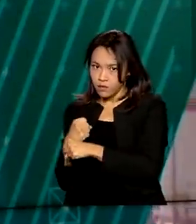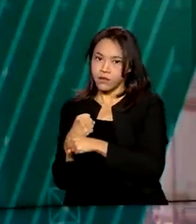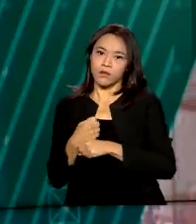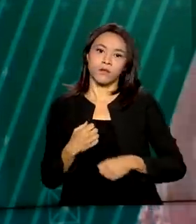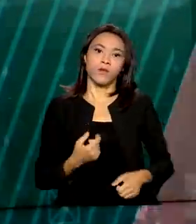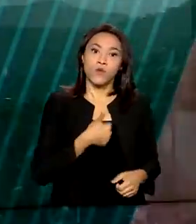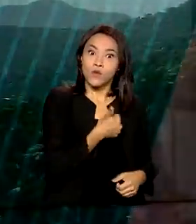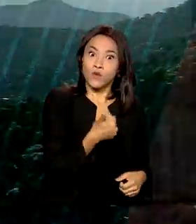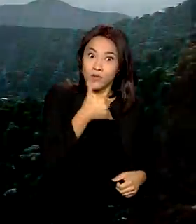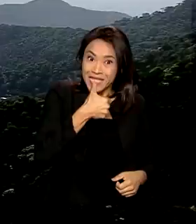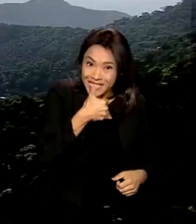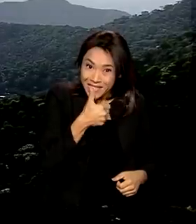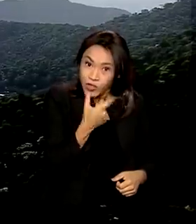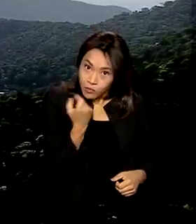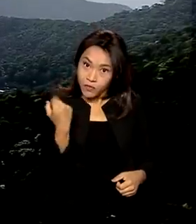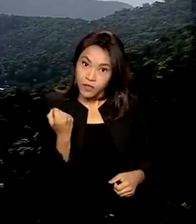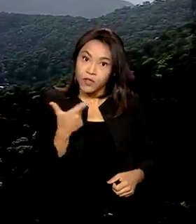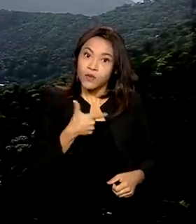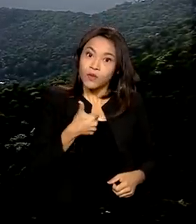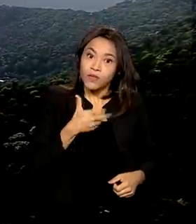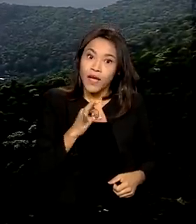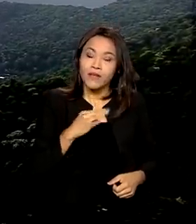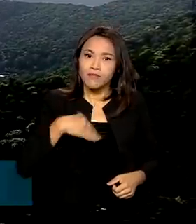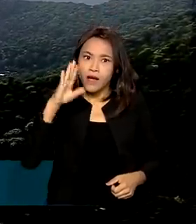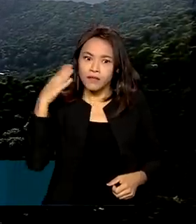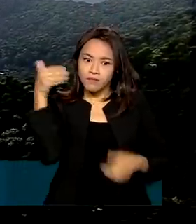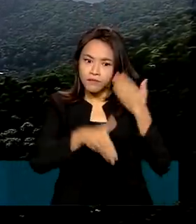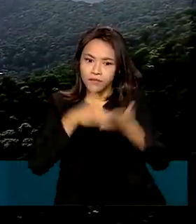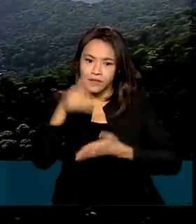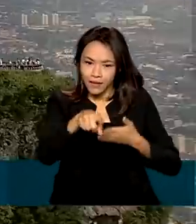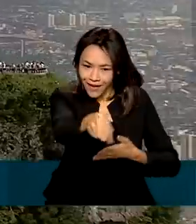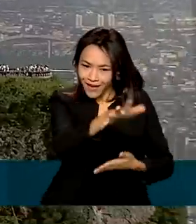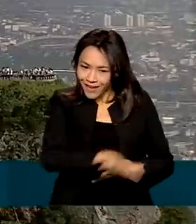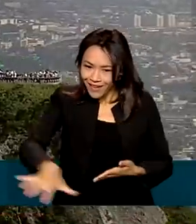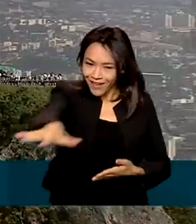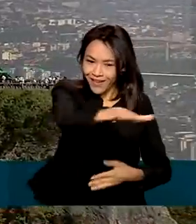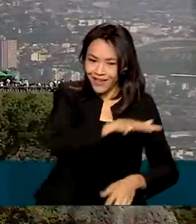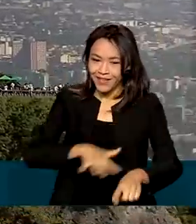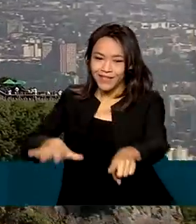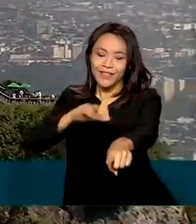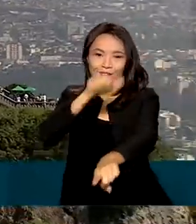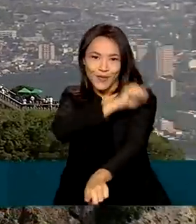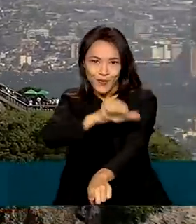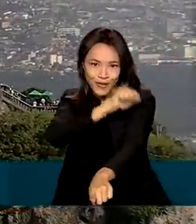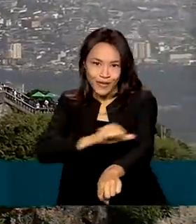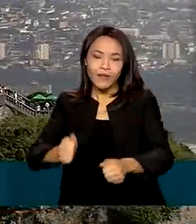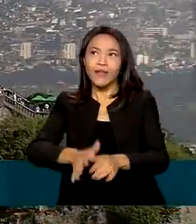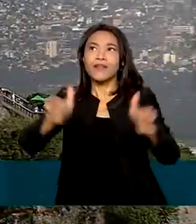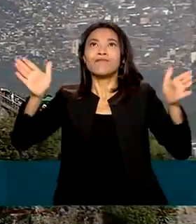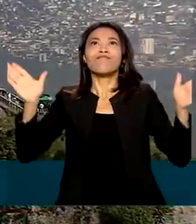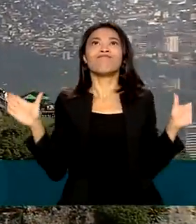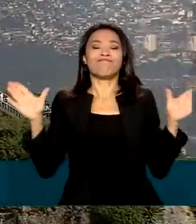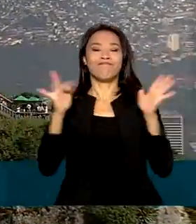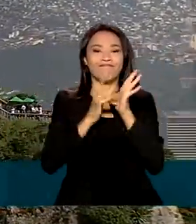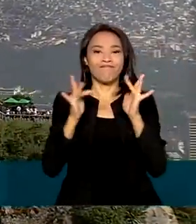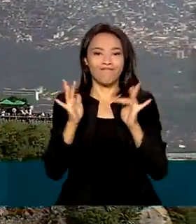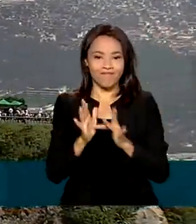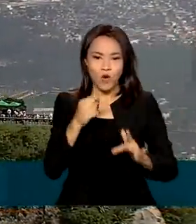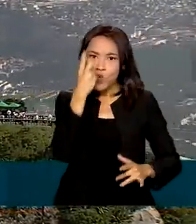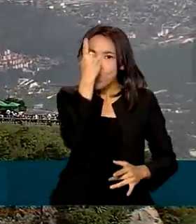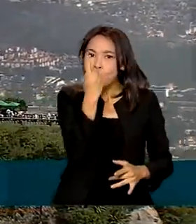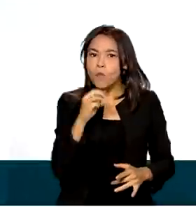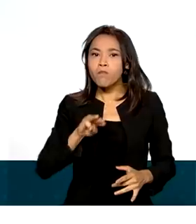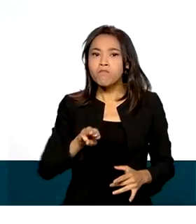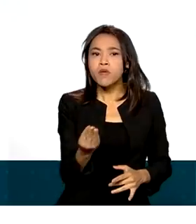Entre os 10 mais visitados estão o Parque Nacional da Tijuca, no Rio de Janeiro, que abriga o Cristo Redentor e recebeu 1 milhão e